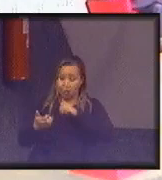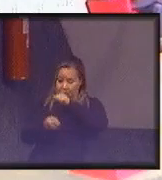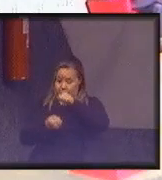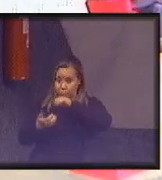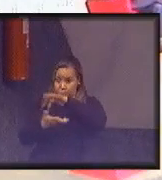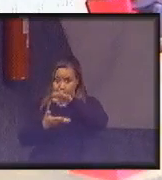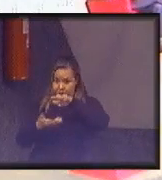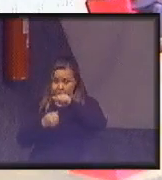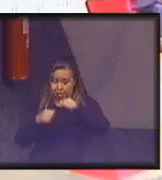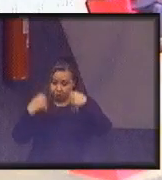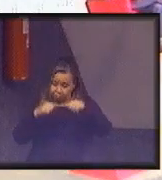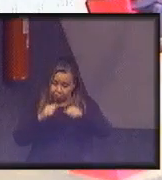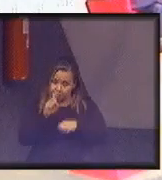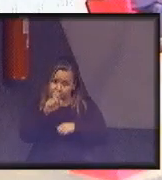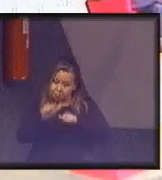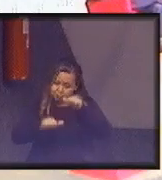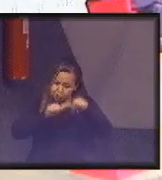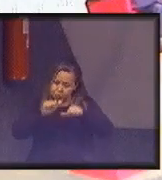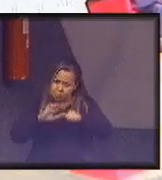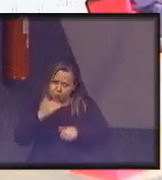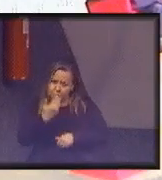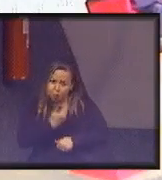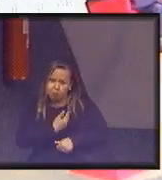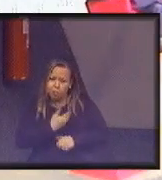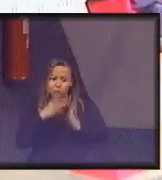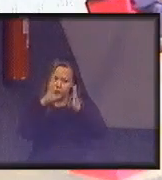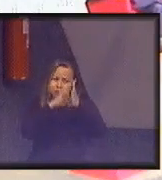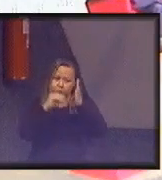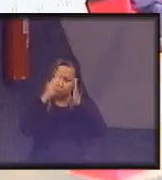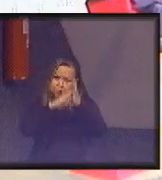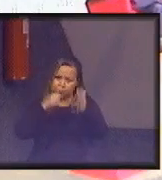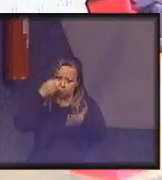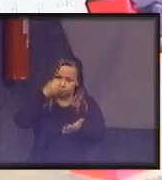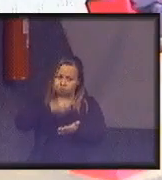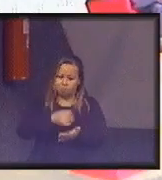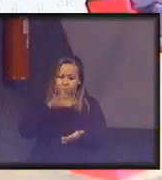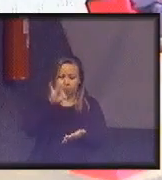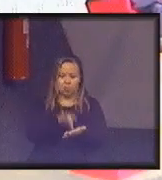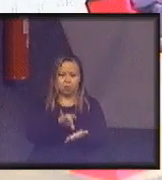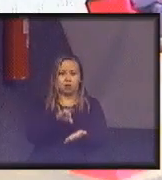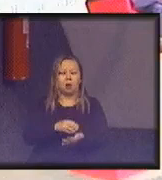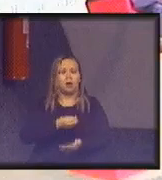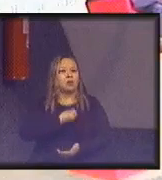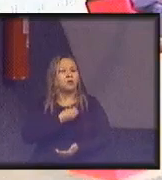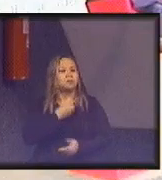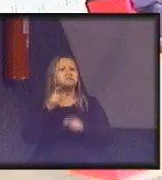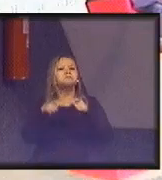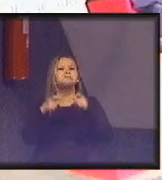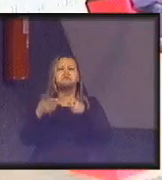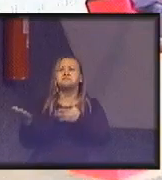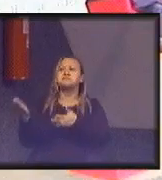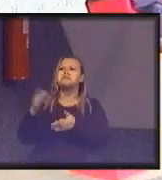tem que se tornar o nosso padrão absoluto de vida. De onde veio isso?